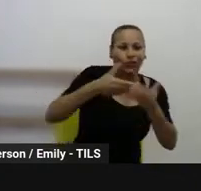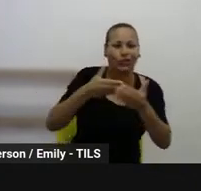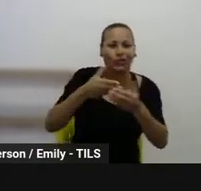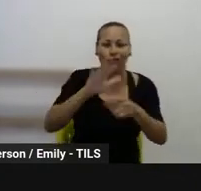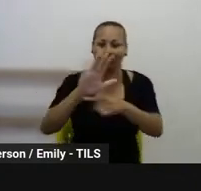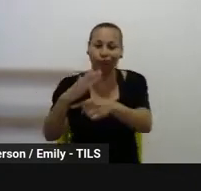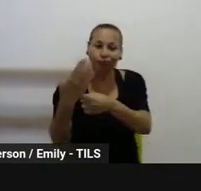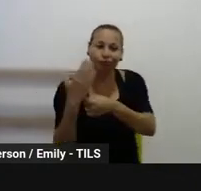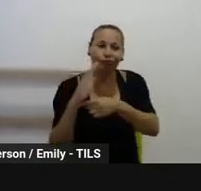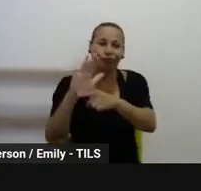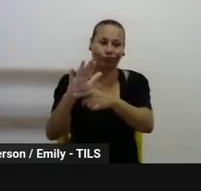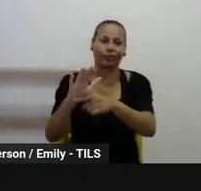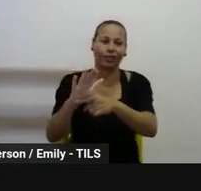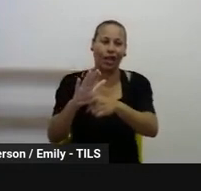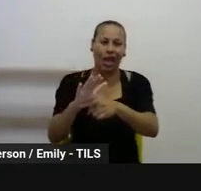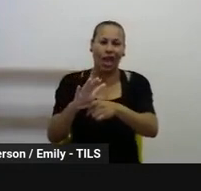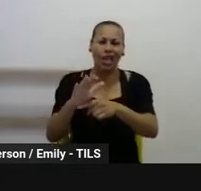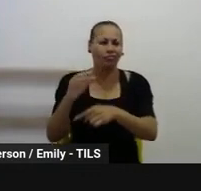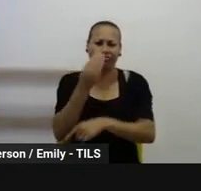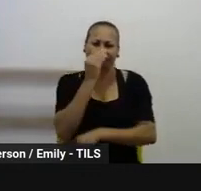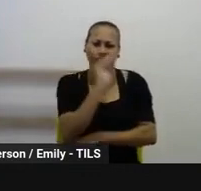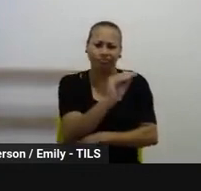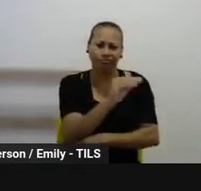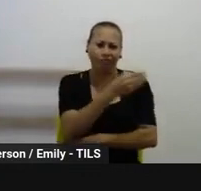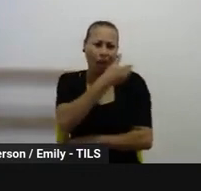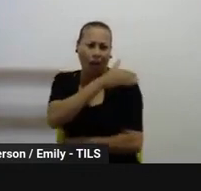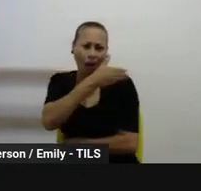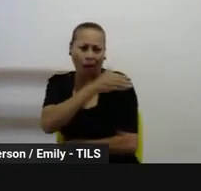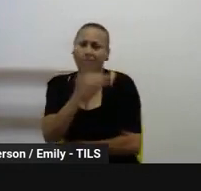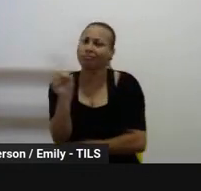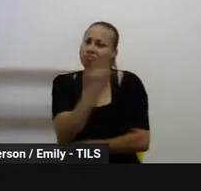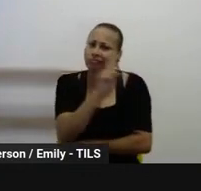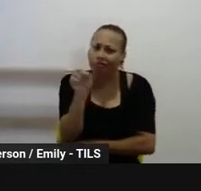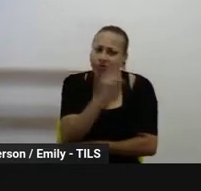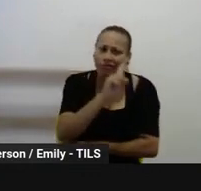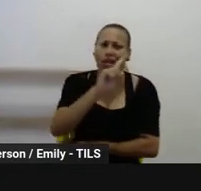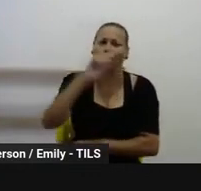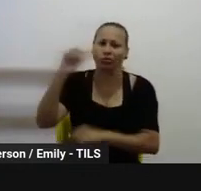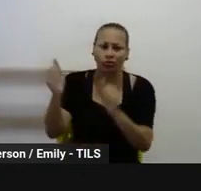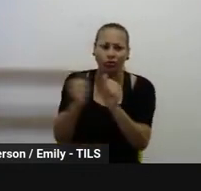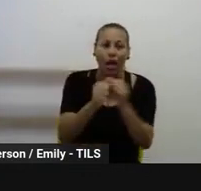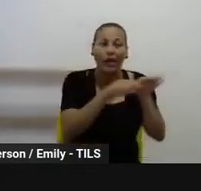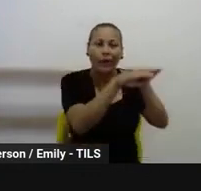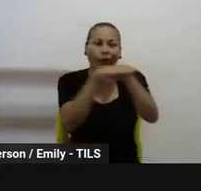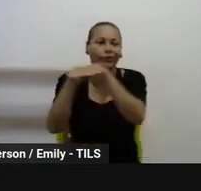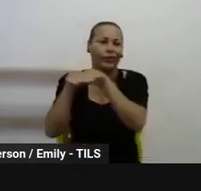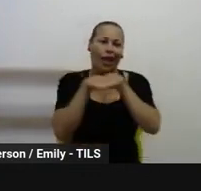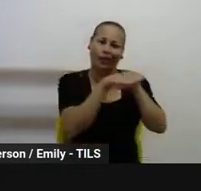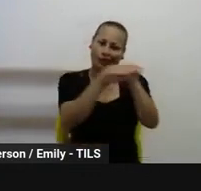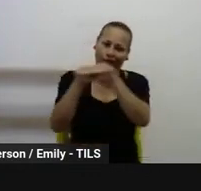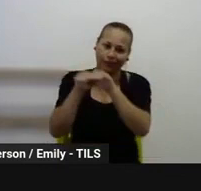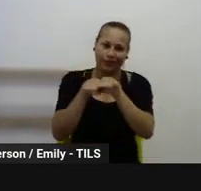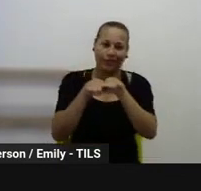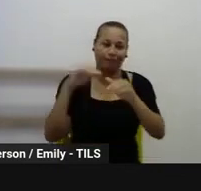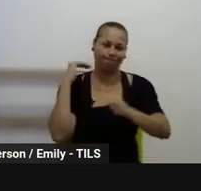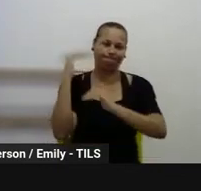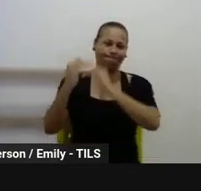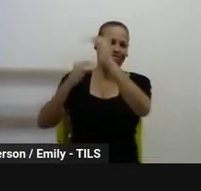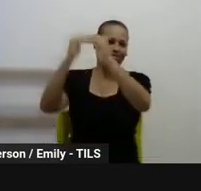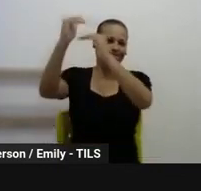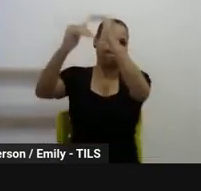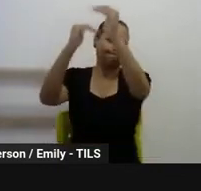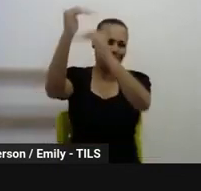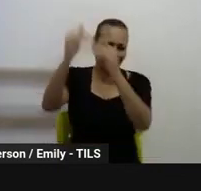discriminatório, objetivam acelerar o processo de igualdade, com alcance da igualdade